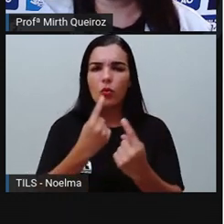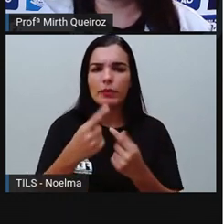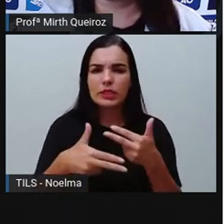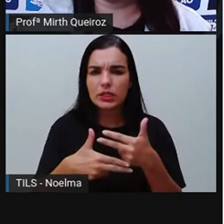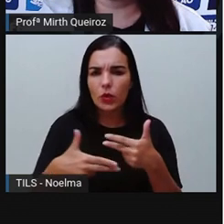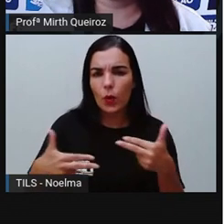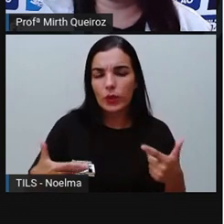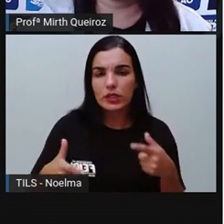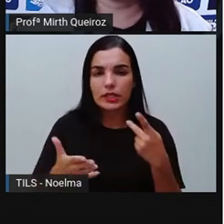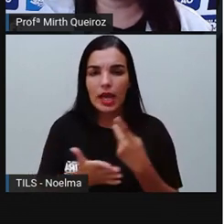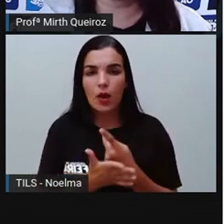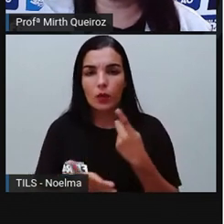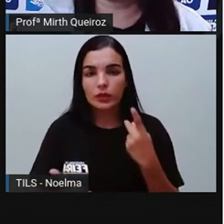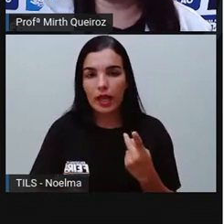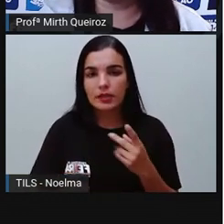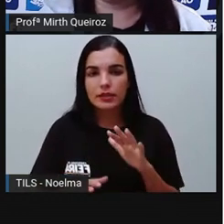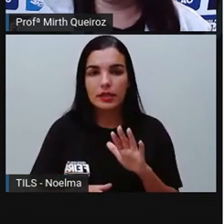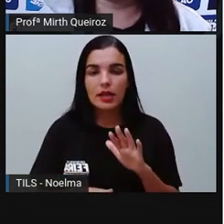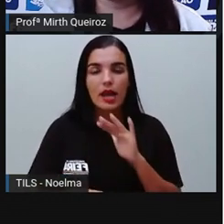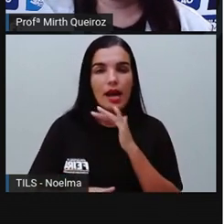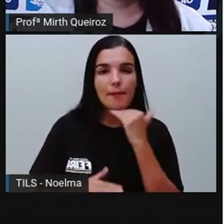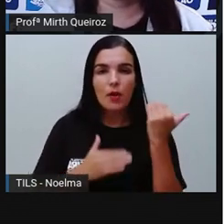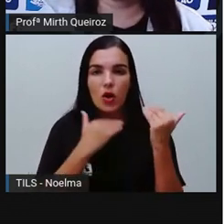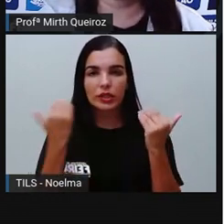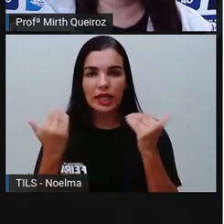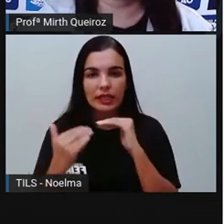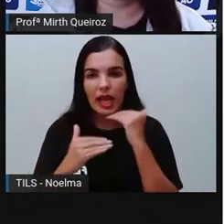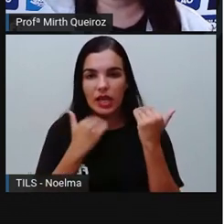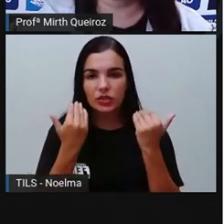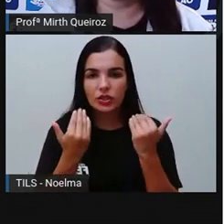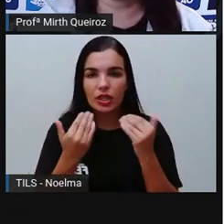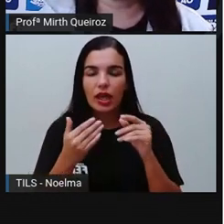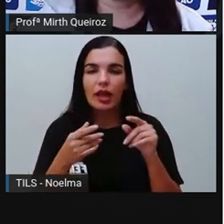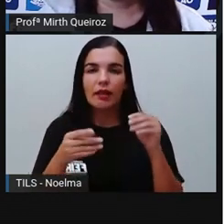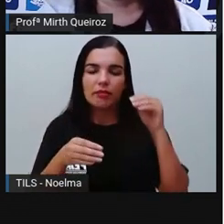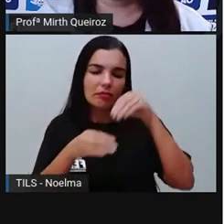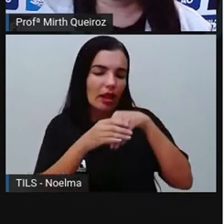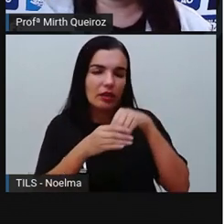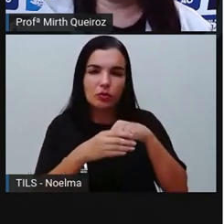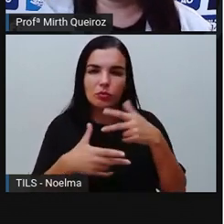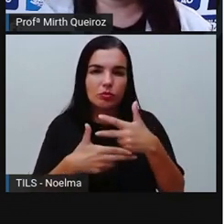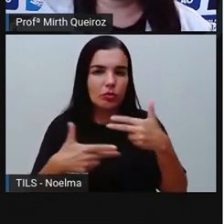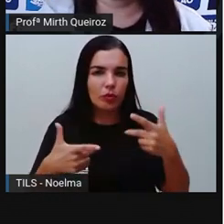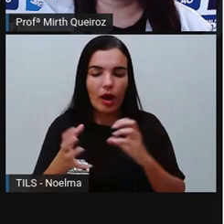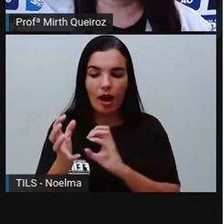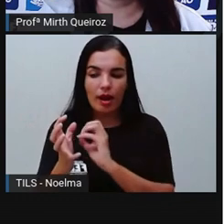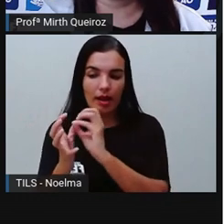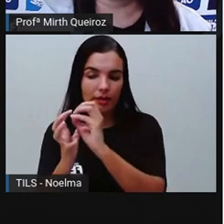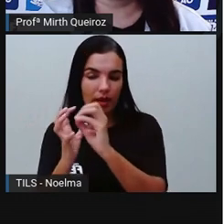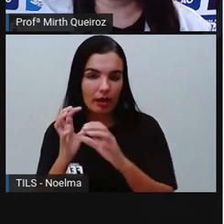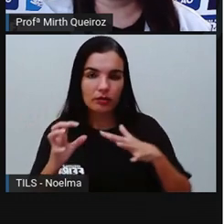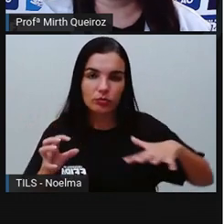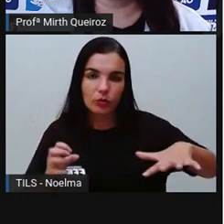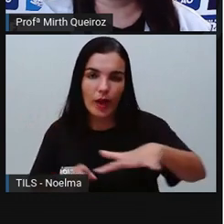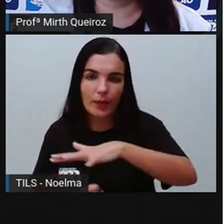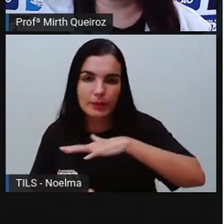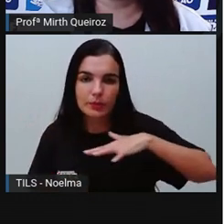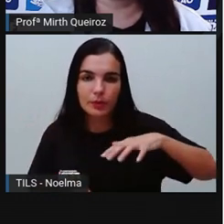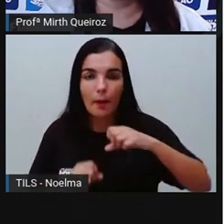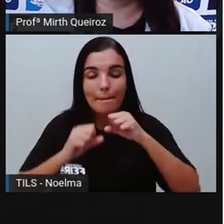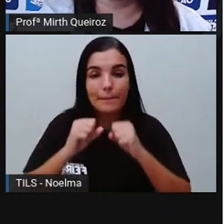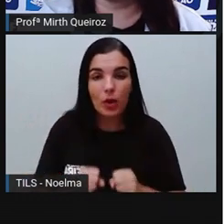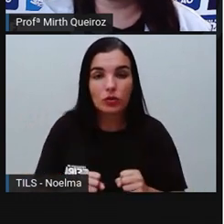de origem natural ou produzida pelo homem, gera um desequilíbrio, podendo aumentar ou diminuir muito o número de